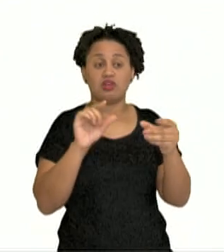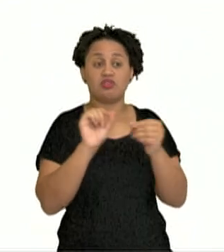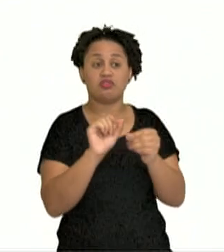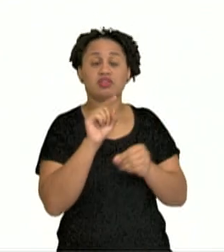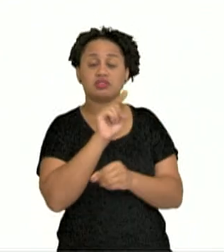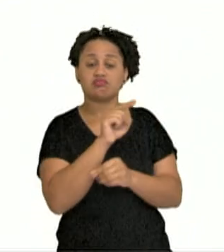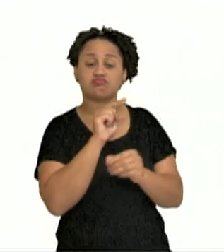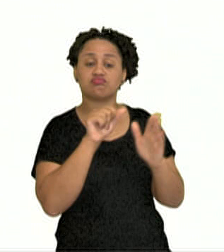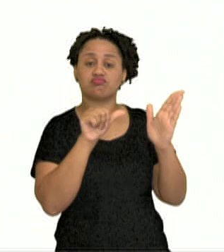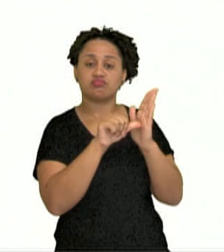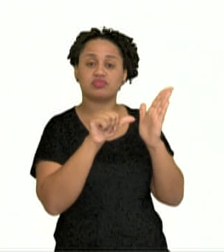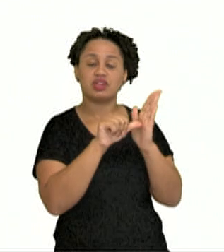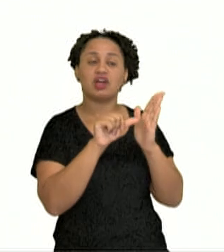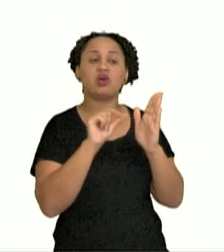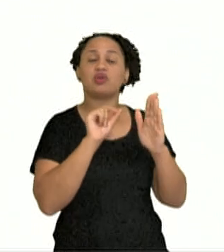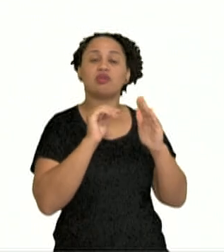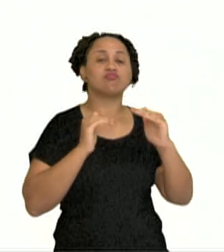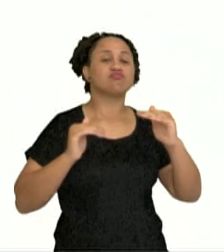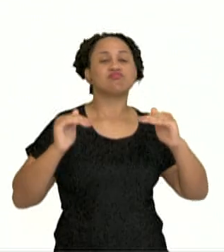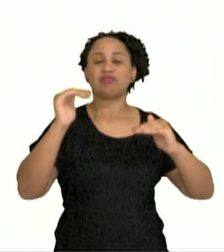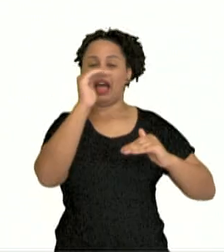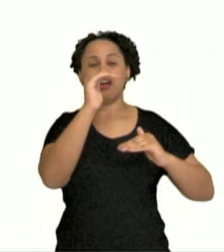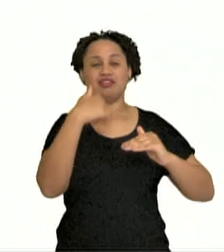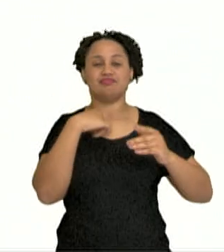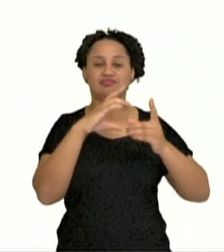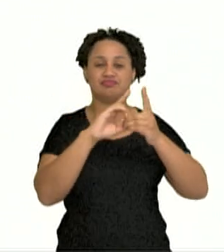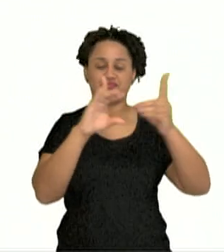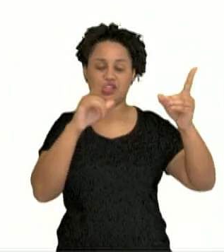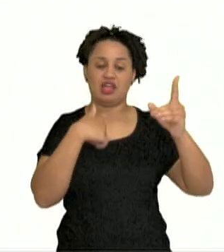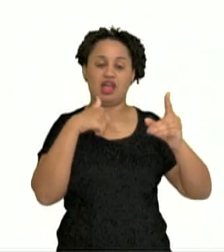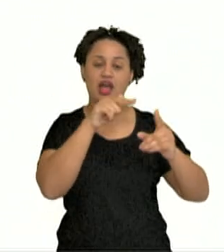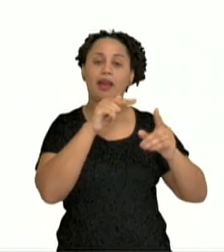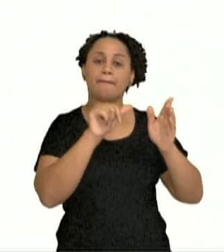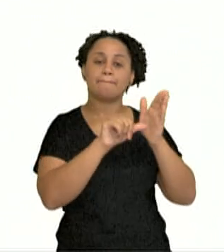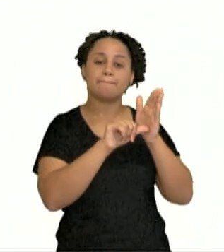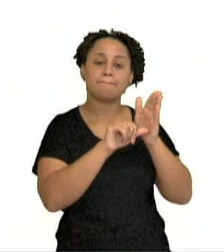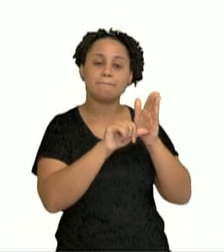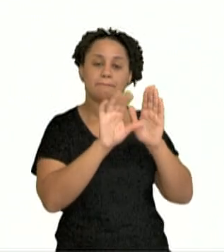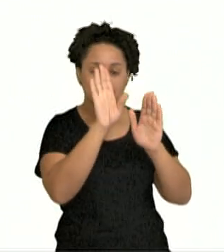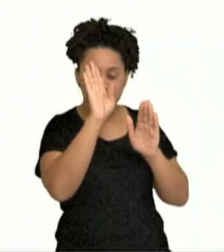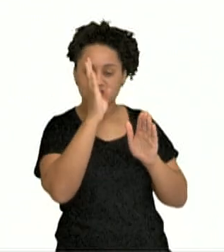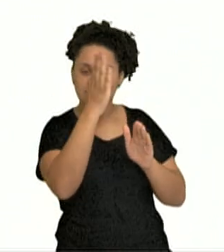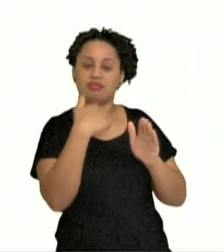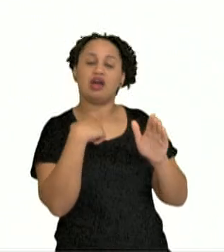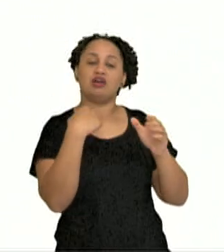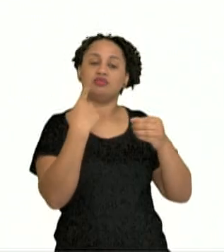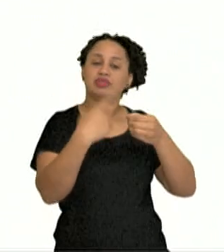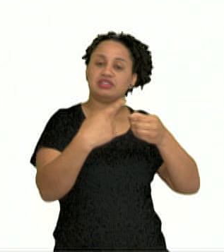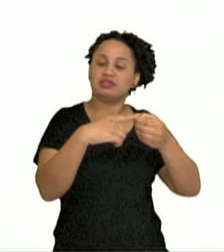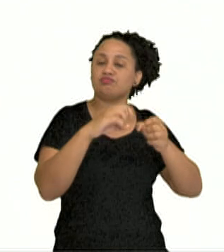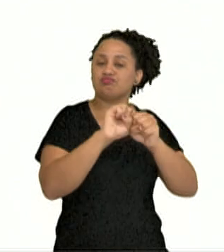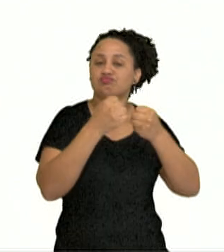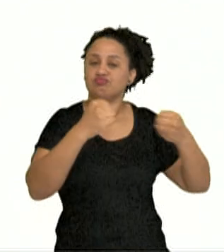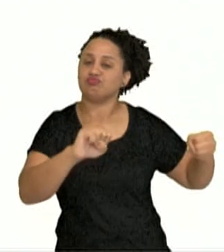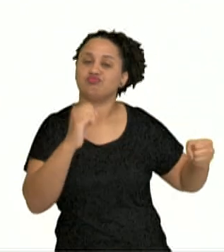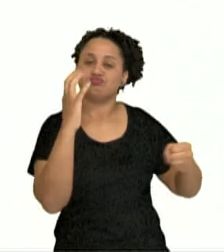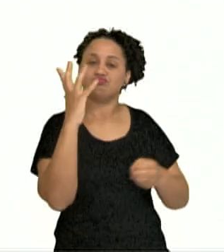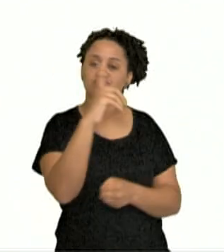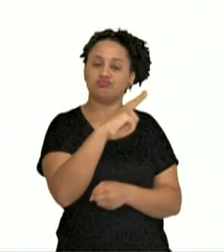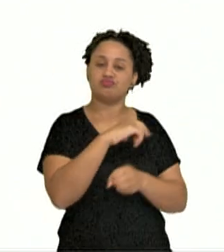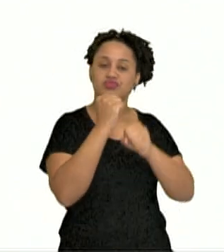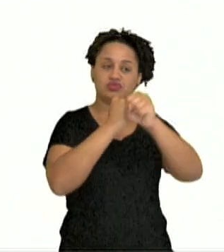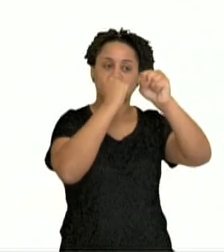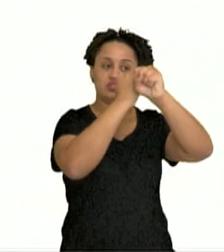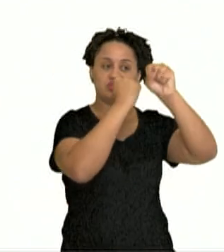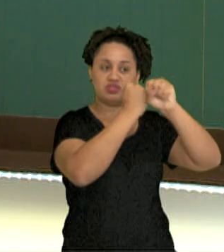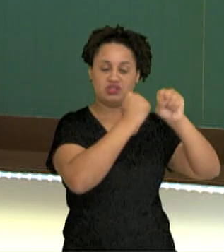permitir que Atenas estivesse no ápice do estado da democracia, se tornasse uma cidade grande, uma cidade bonita, uma cidade com grandes construções,